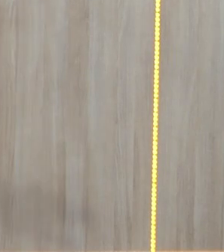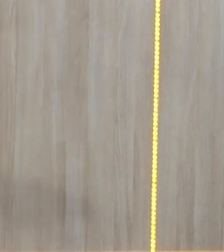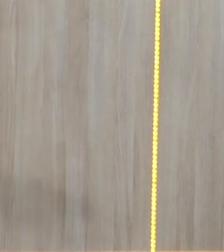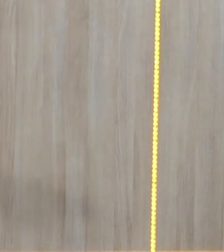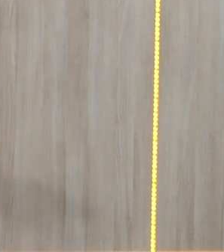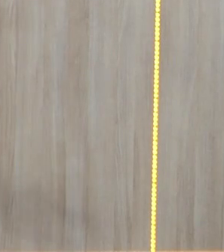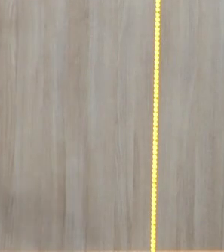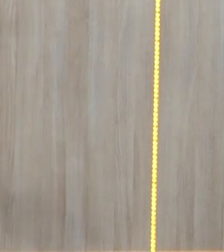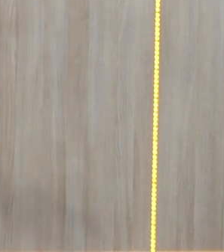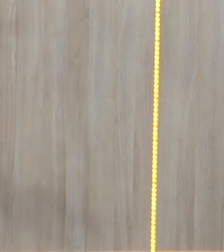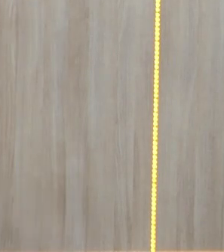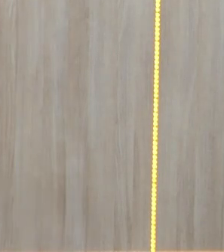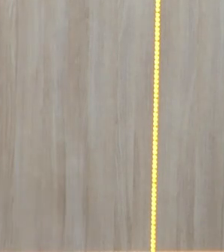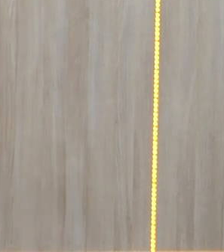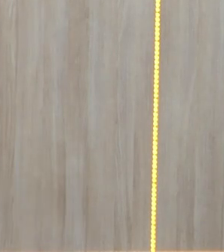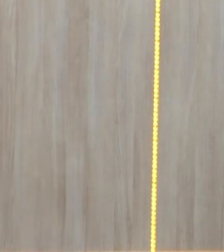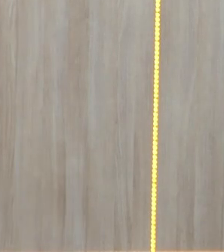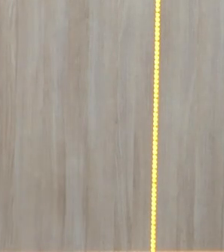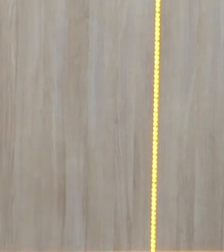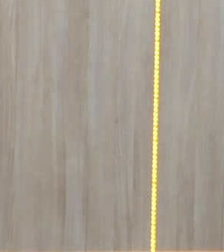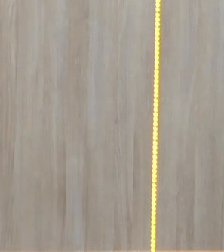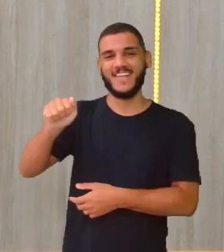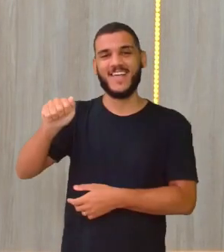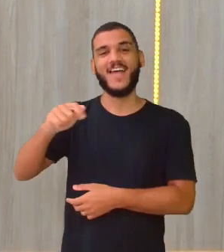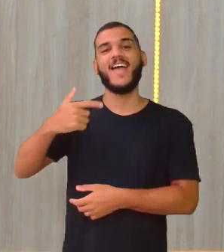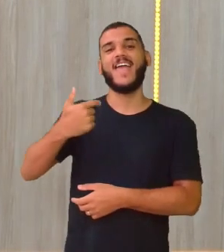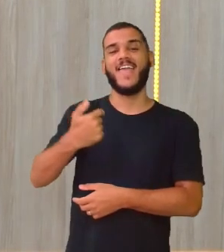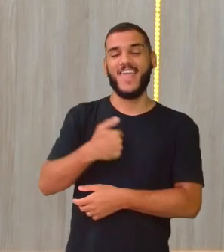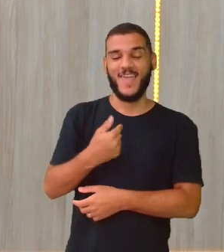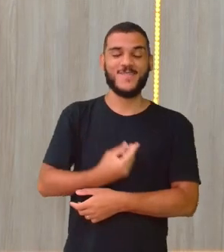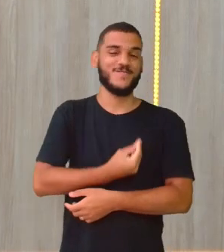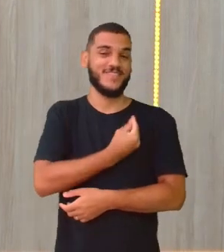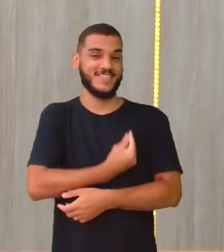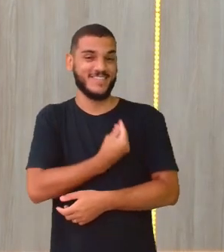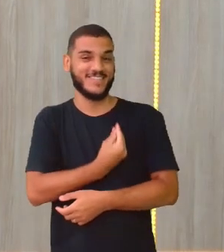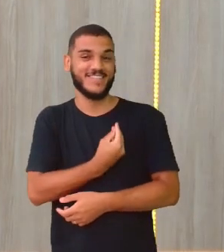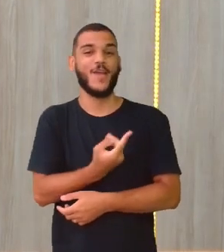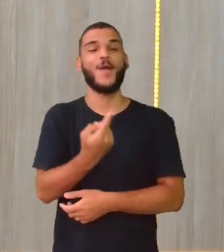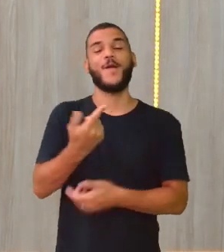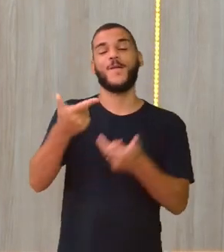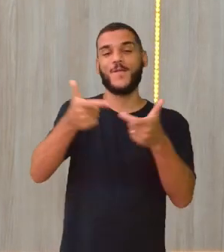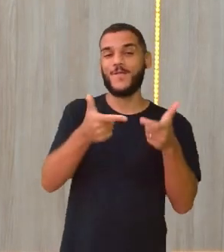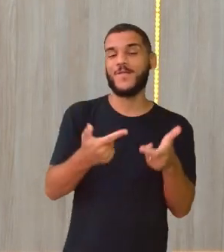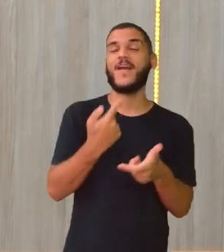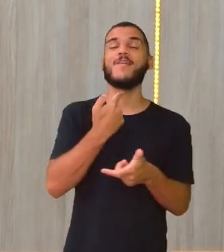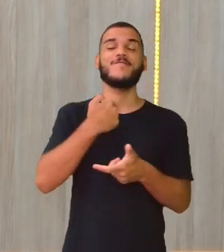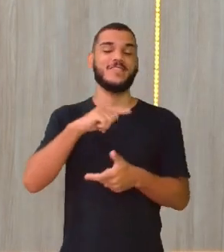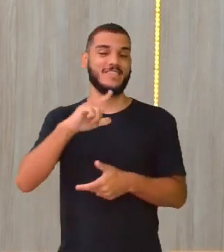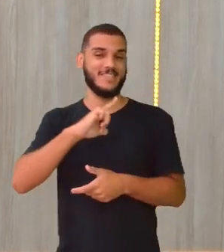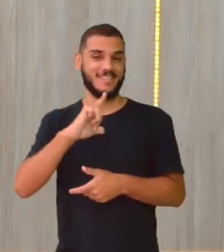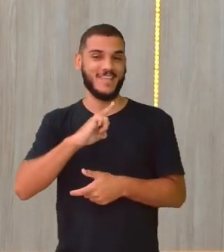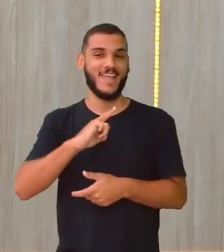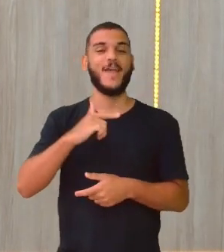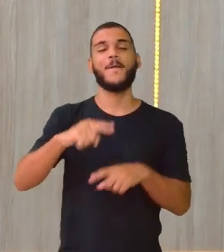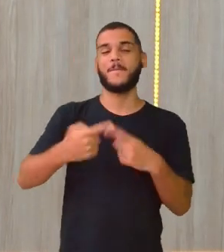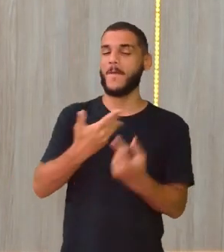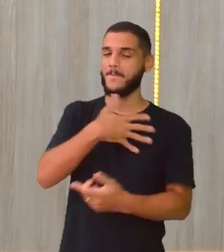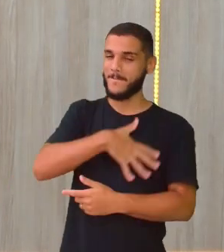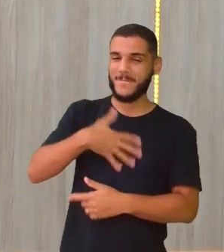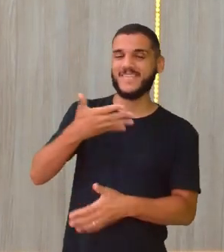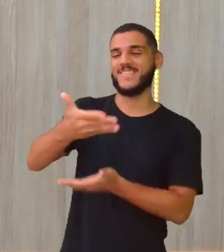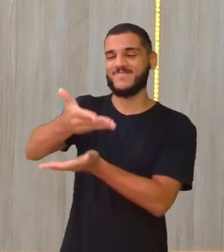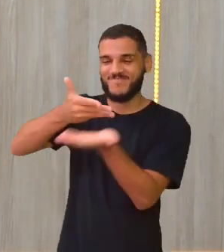onde eu queria e estive onde eu também não queria. É sempre um prazer, Tereza, estar aqui